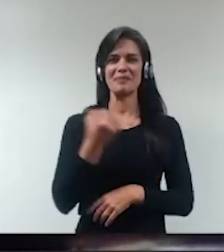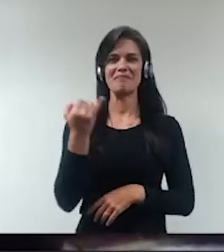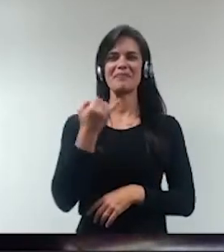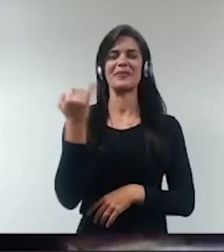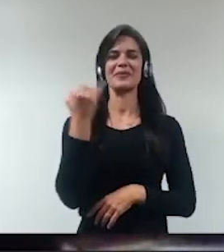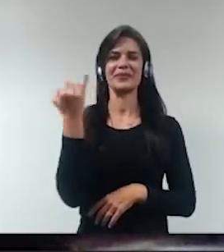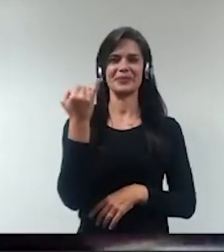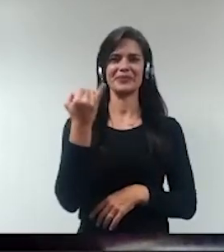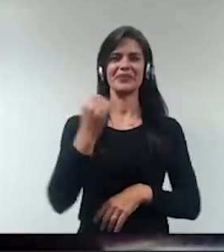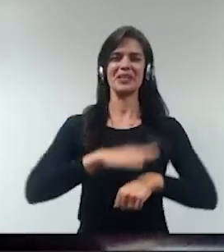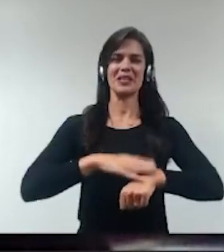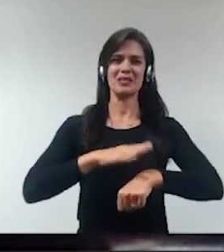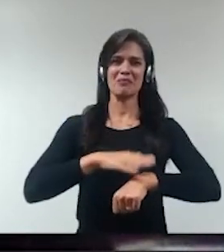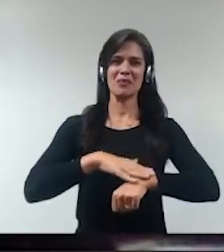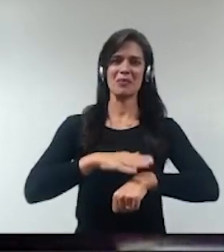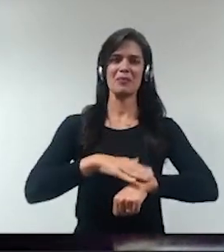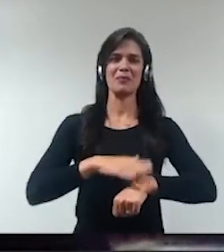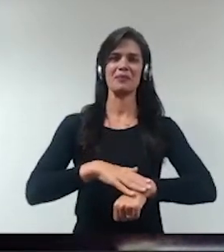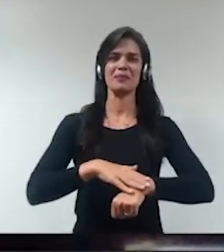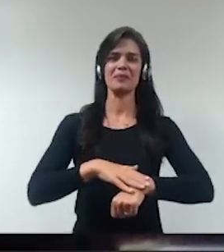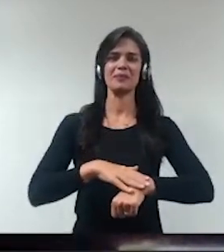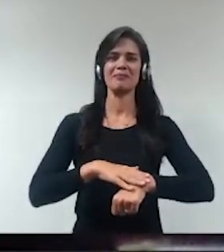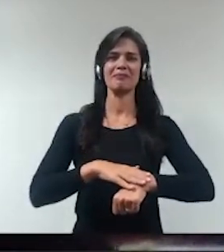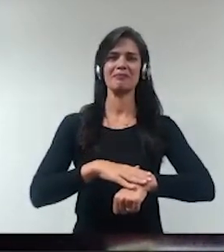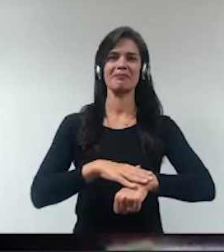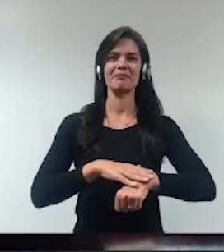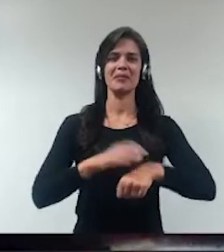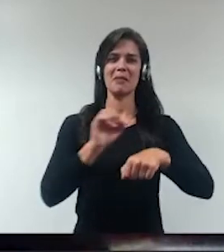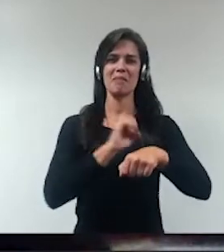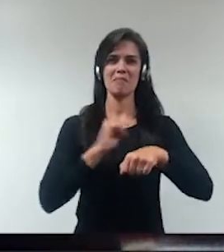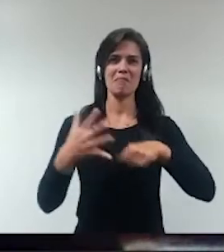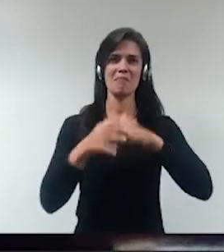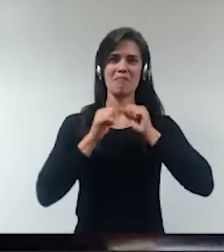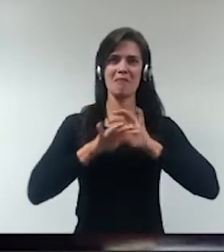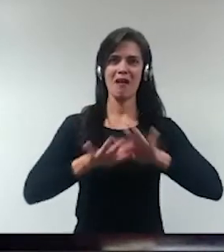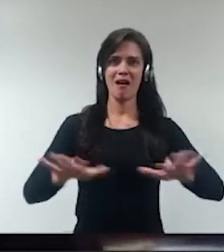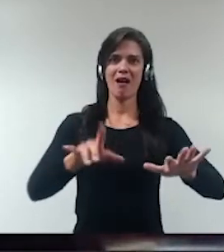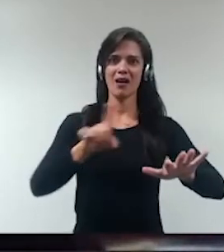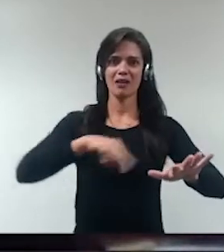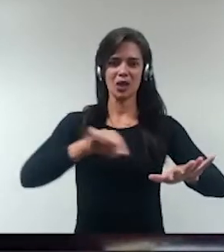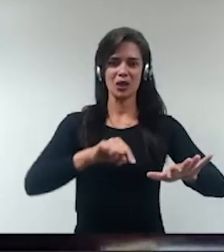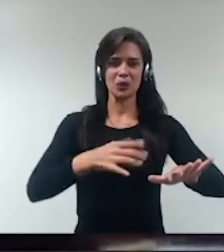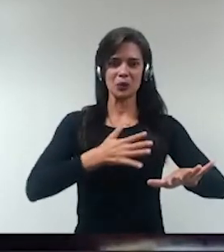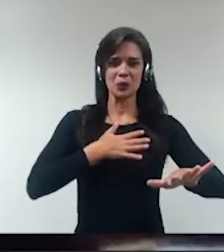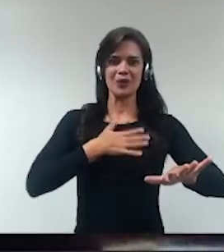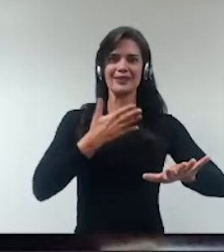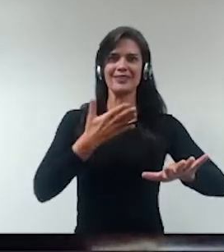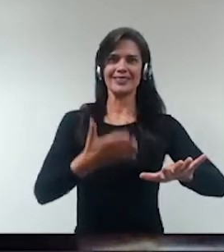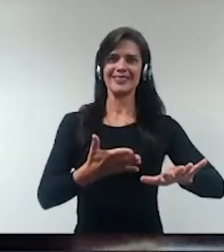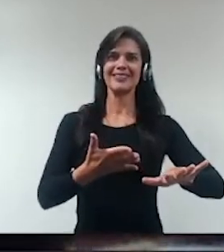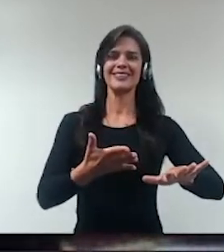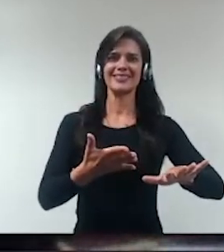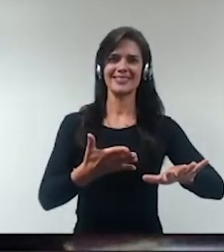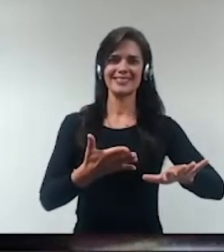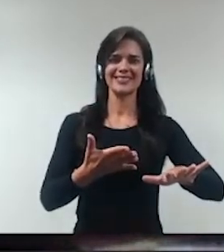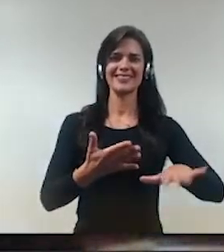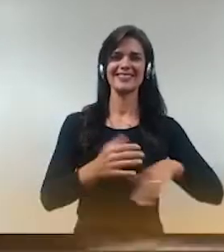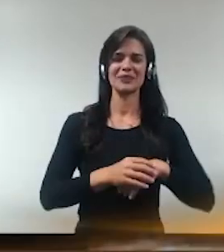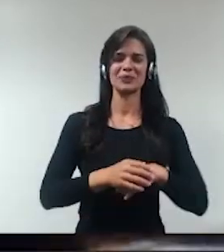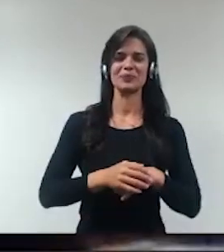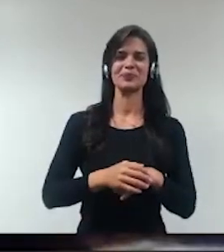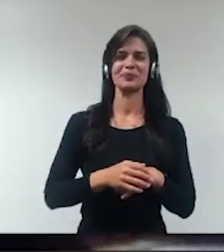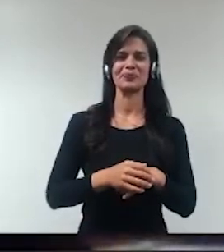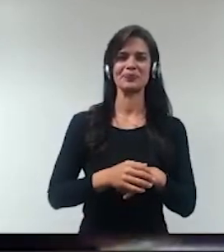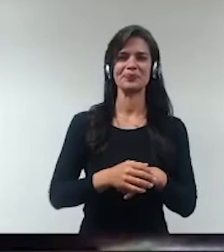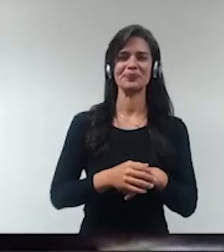Nesse momento onde a pandemia pegou todos nós aí, digamos assim, de calças curtas,